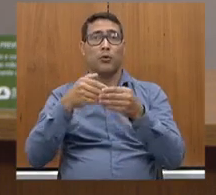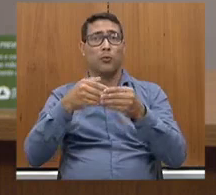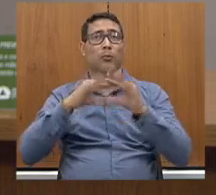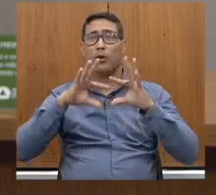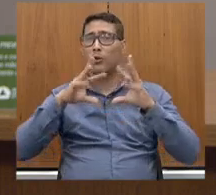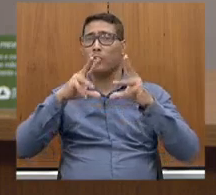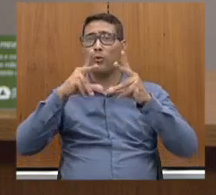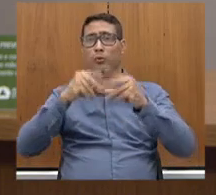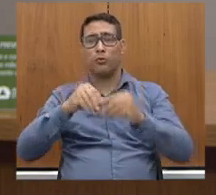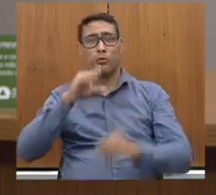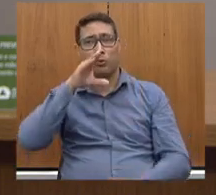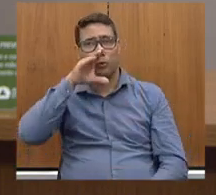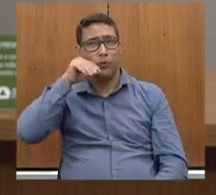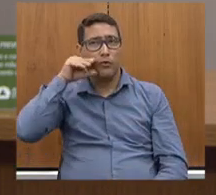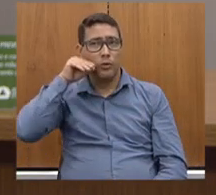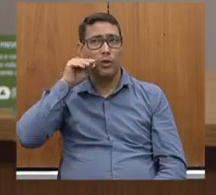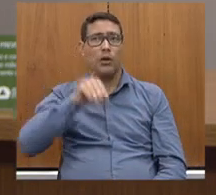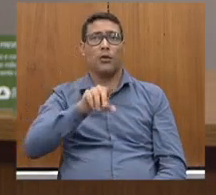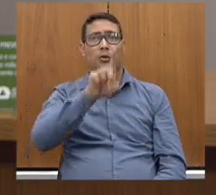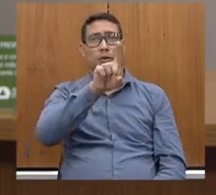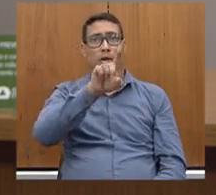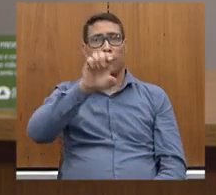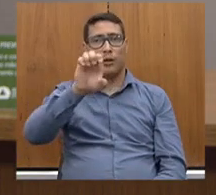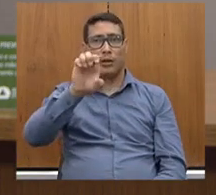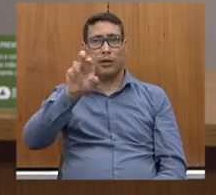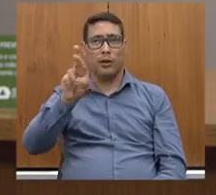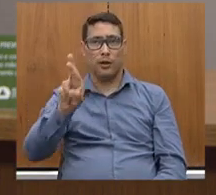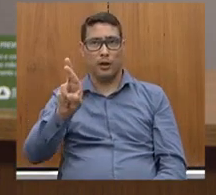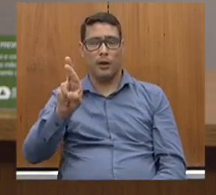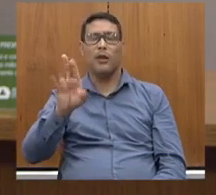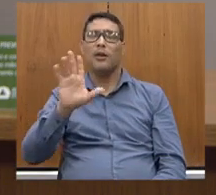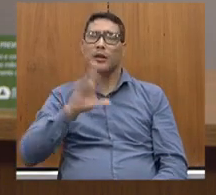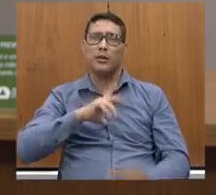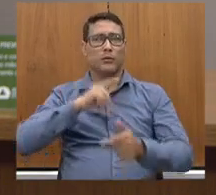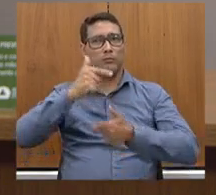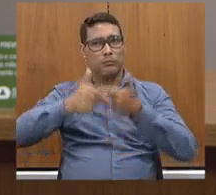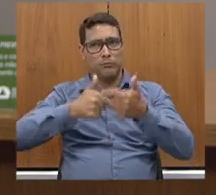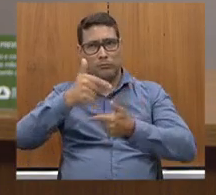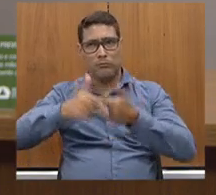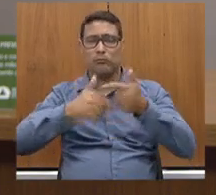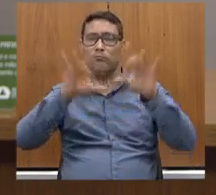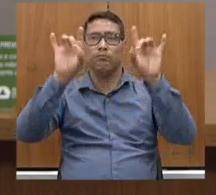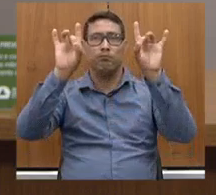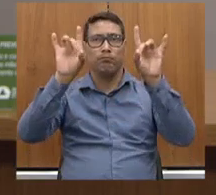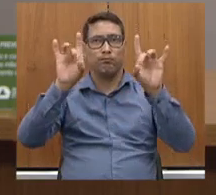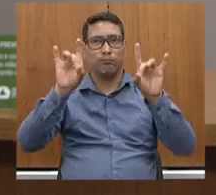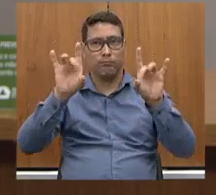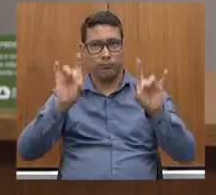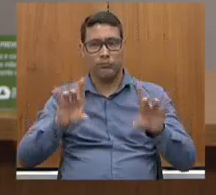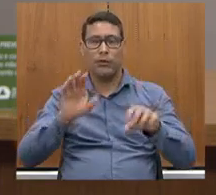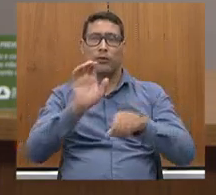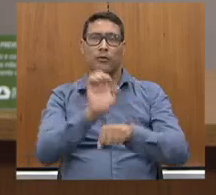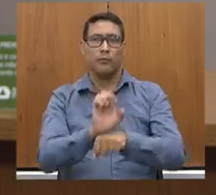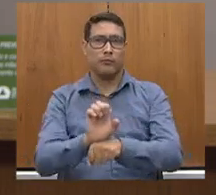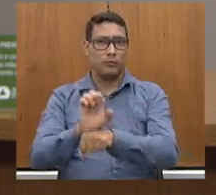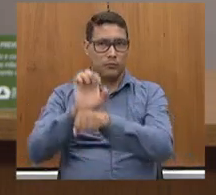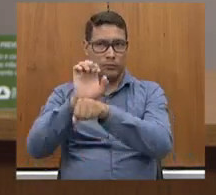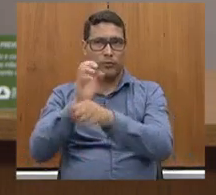servidores do DR, que têm feito um trabalho maravilhoso para o nosso Estado. Em nome do Carol